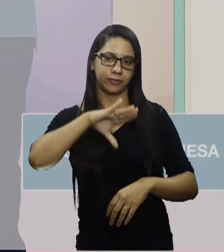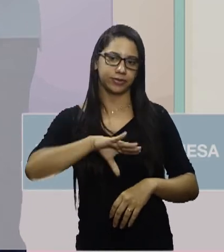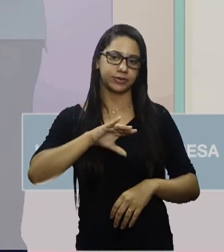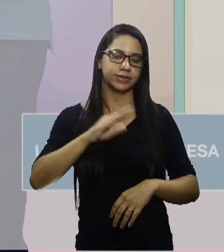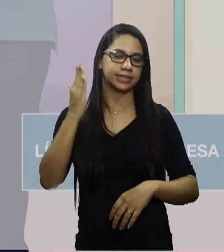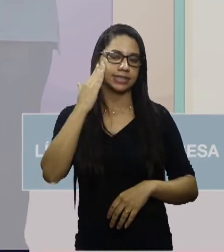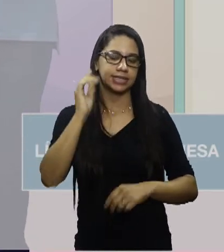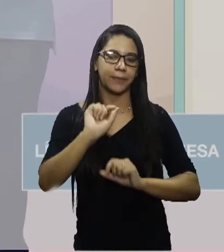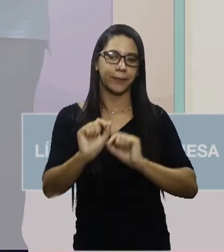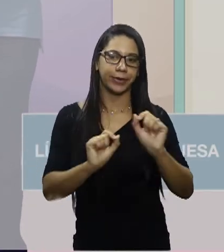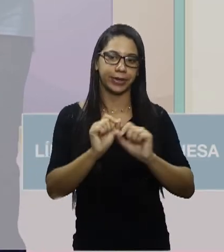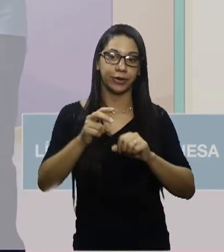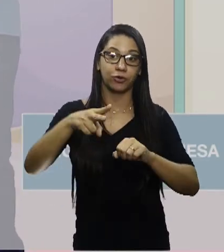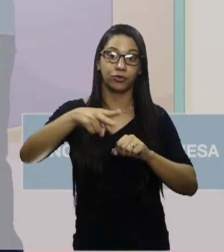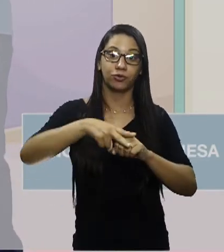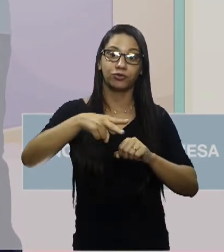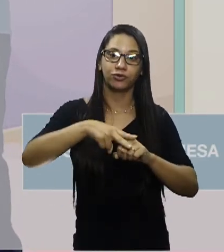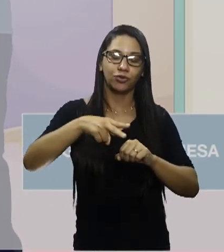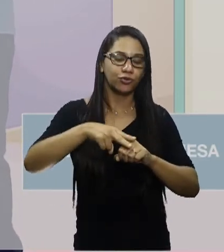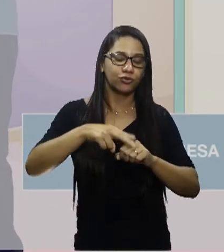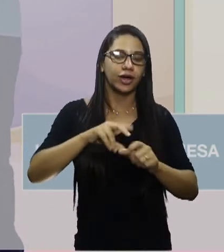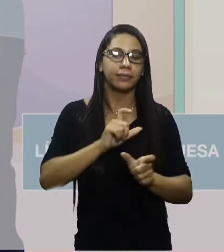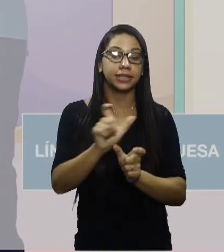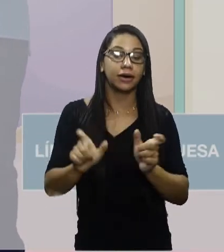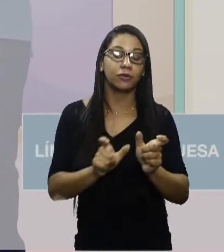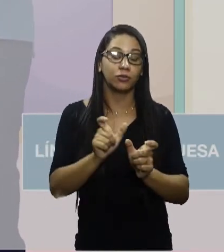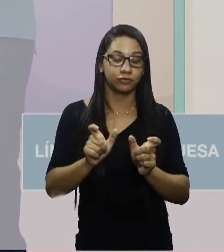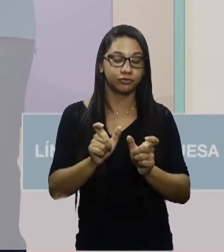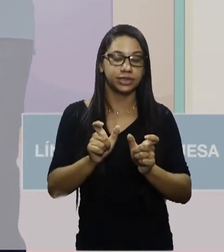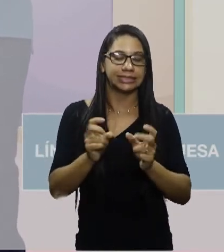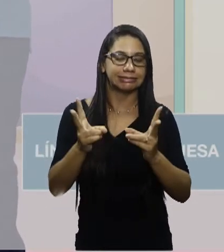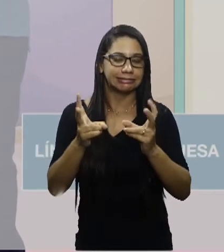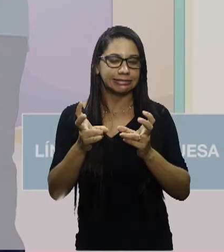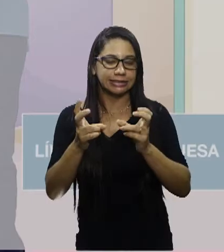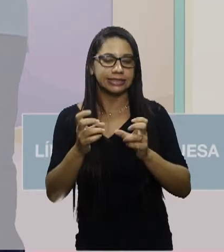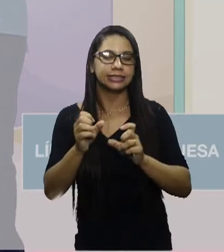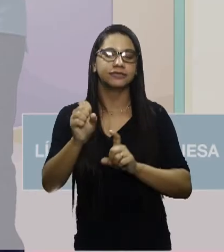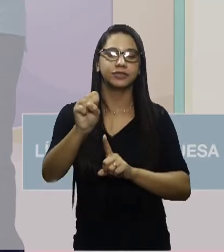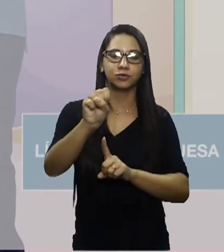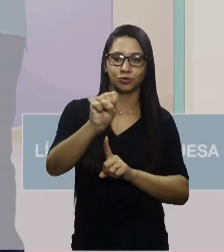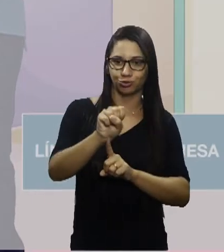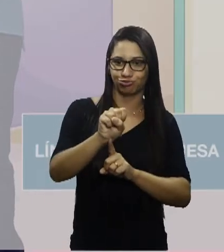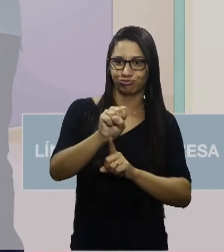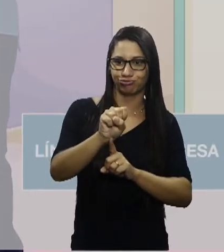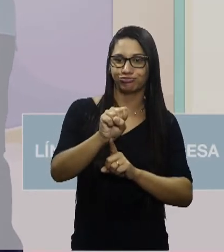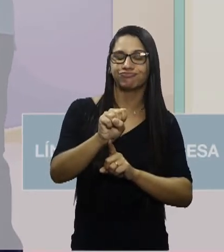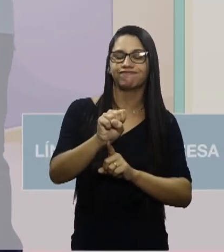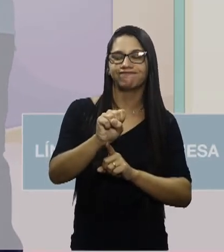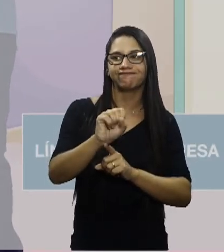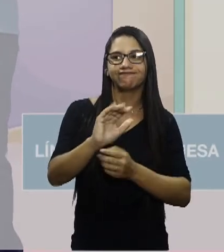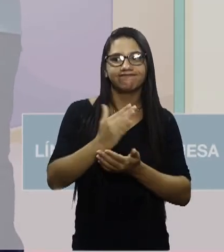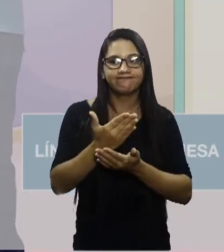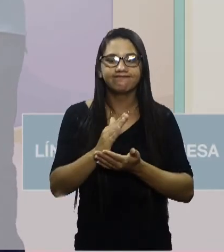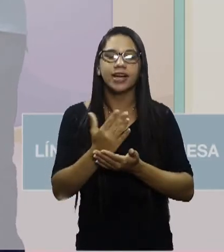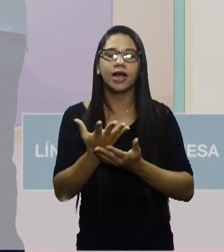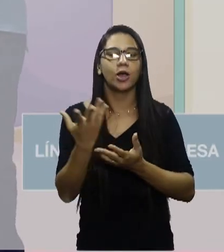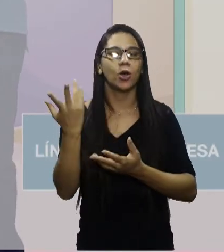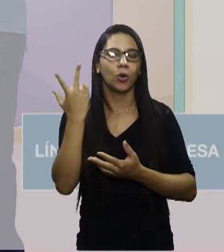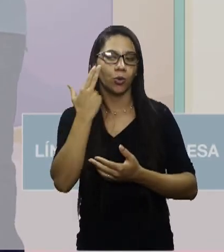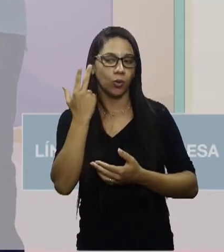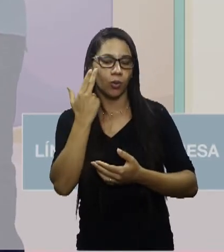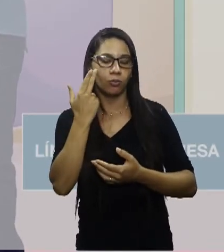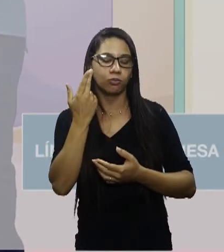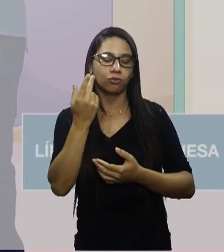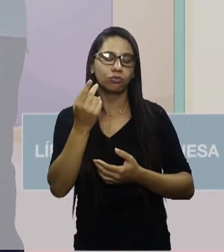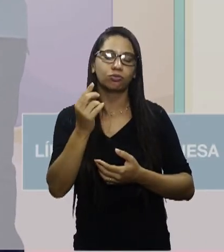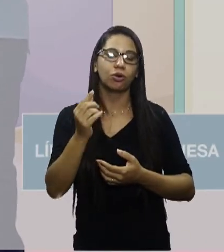o verbo, ele traz uma morfologia que identifica o sujeito. Então, às vezes, é muito comum a gente não